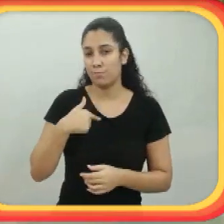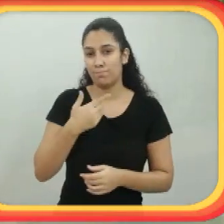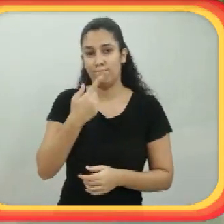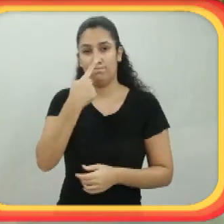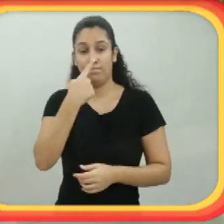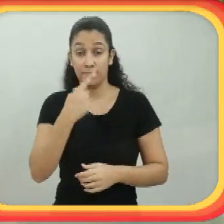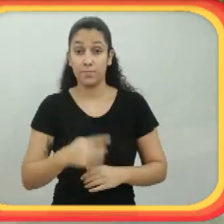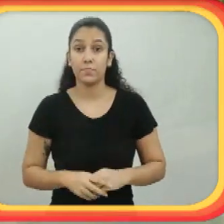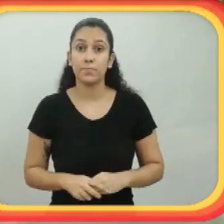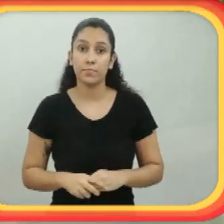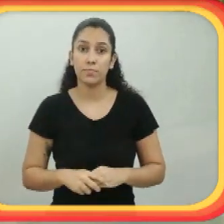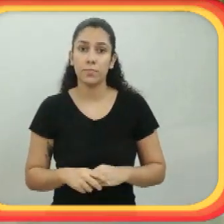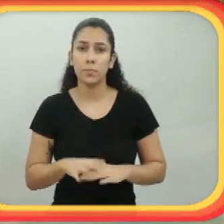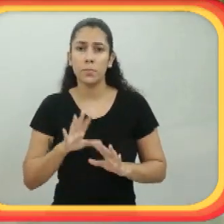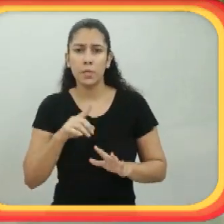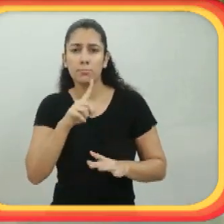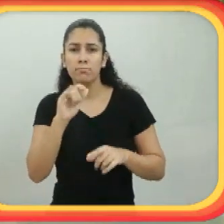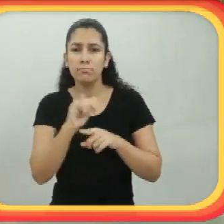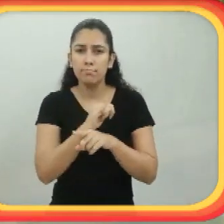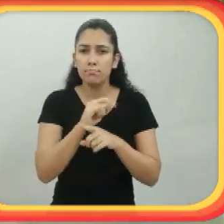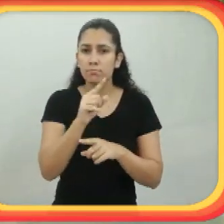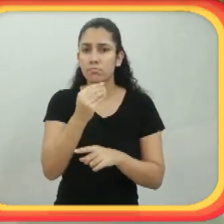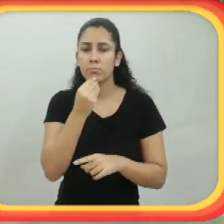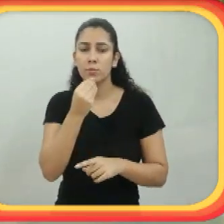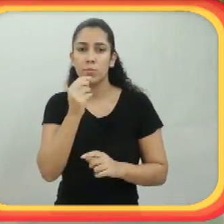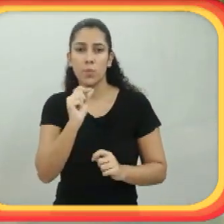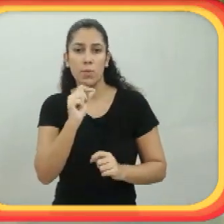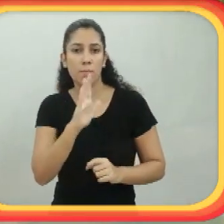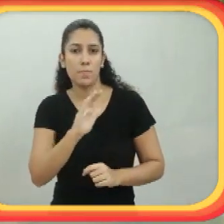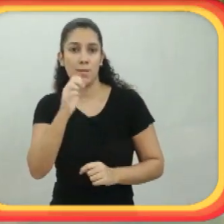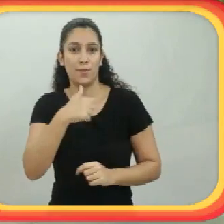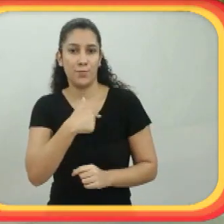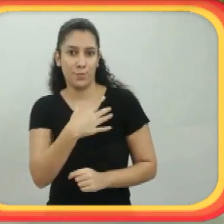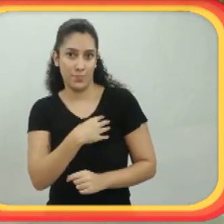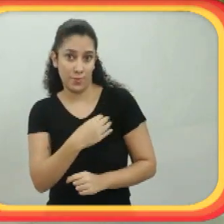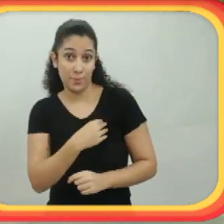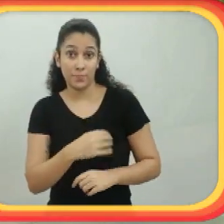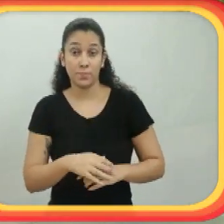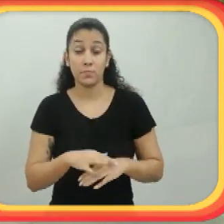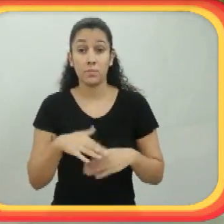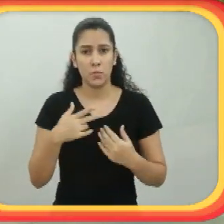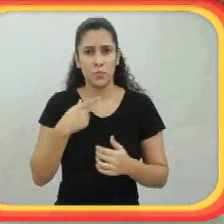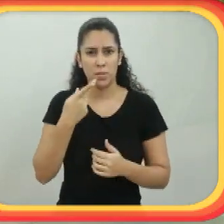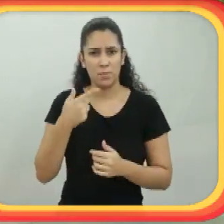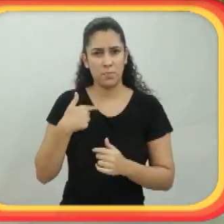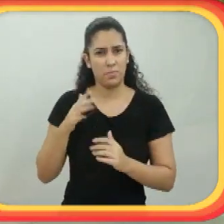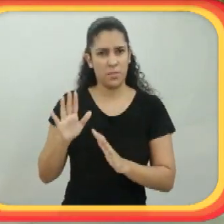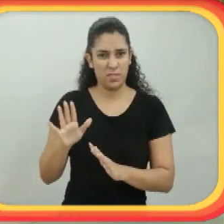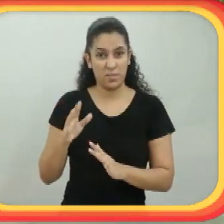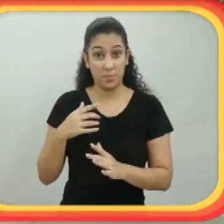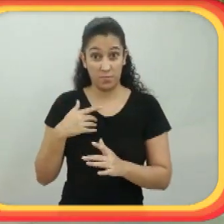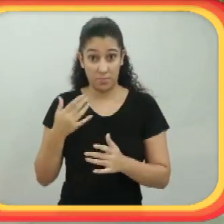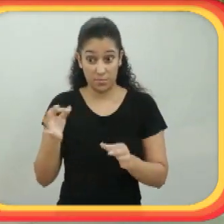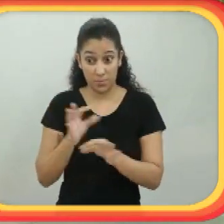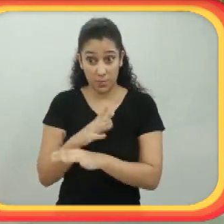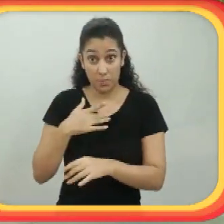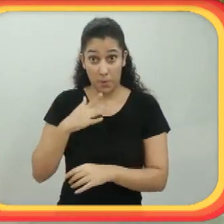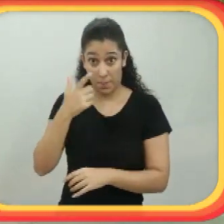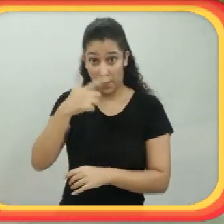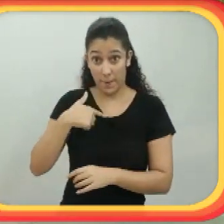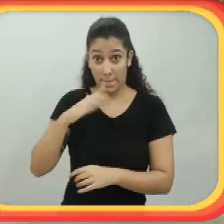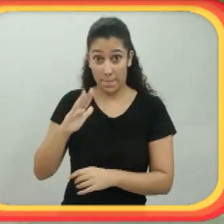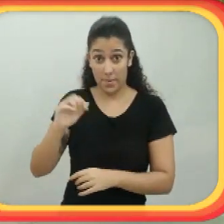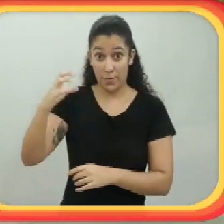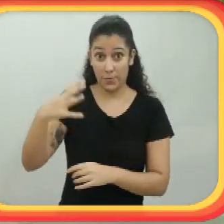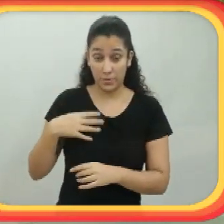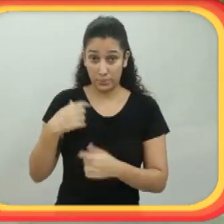Então, ele falou, olha, essa onda de casar aí não é muito a minha praia, não. Mas você é tão maneira que você podia